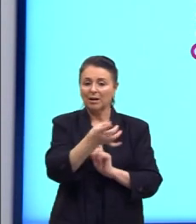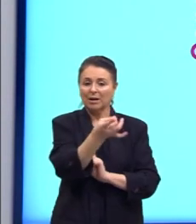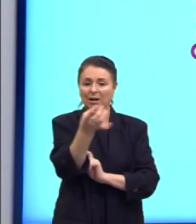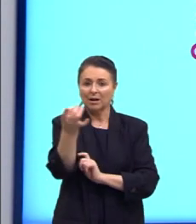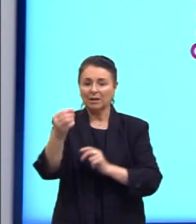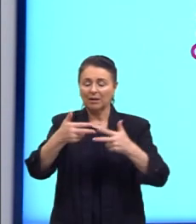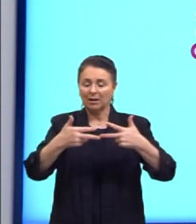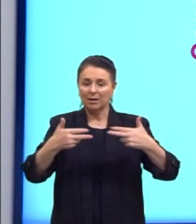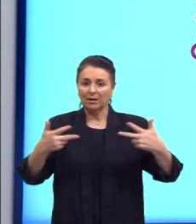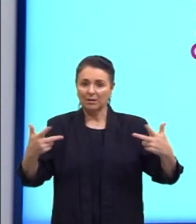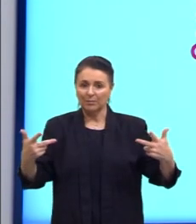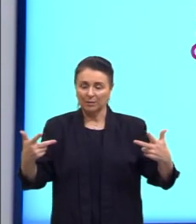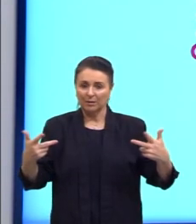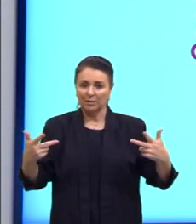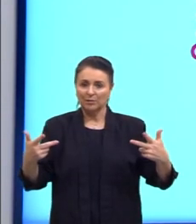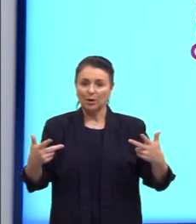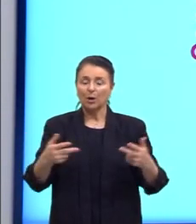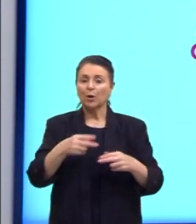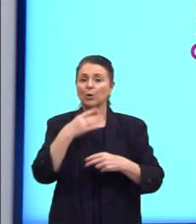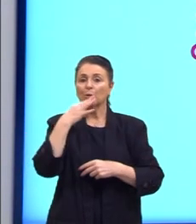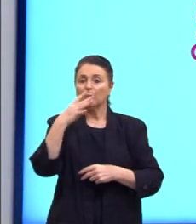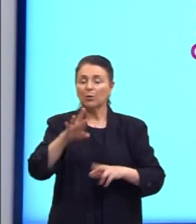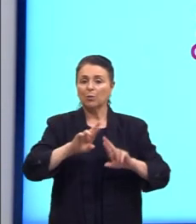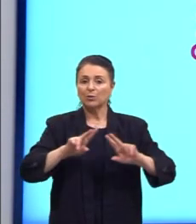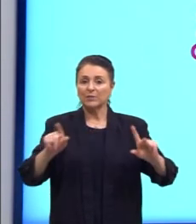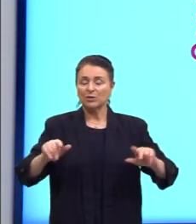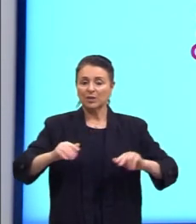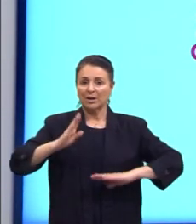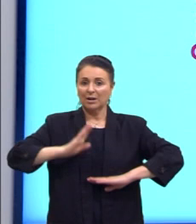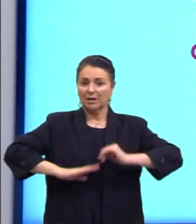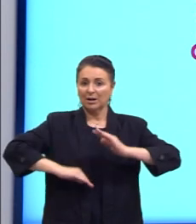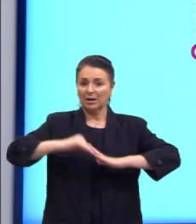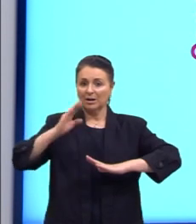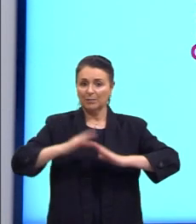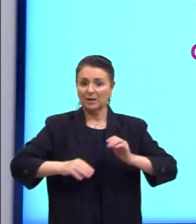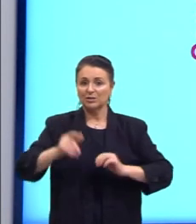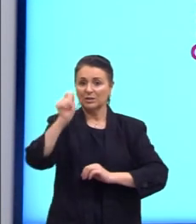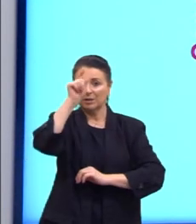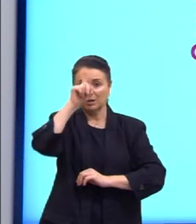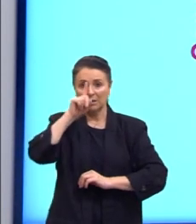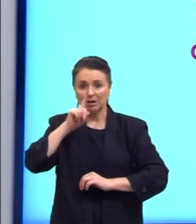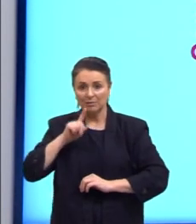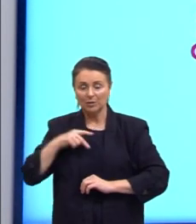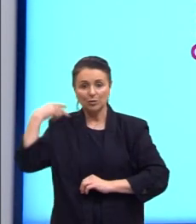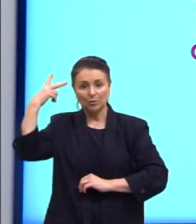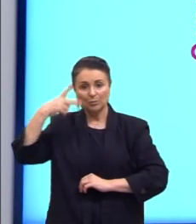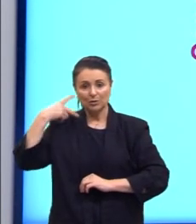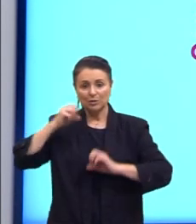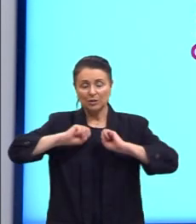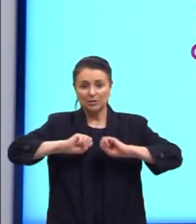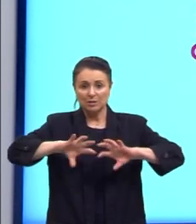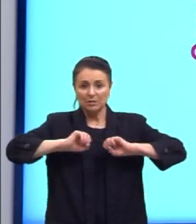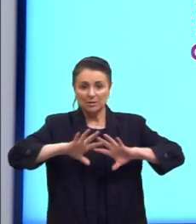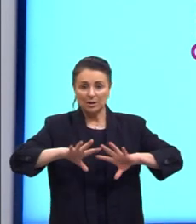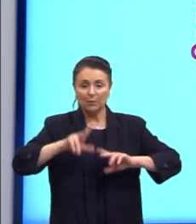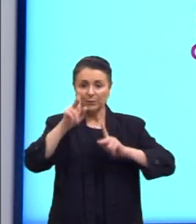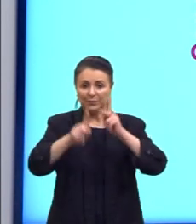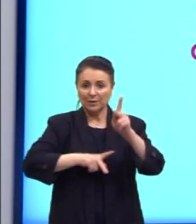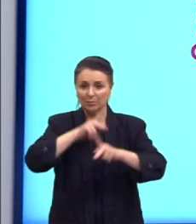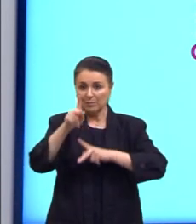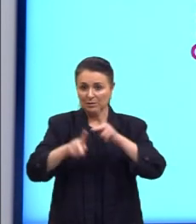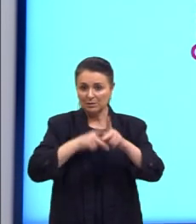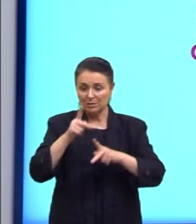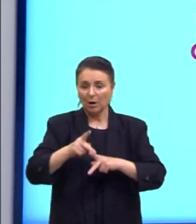elemento em uma cor diferente. A ação está ali em amarelo. Políticas de instrução da população